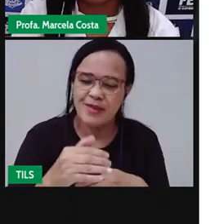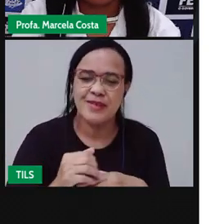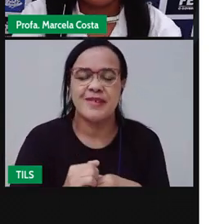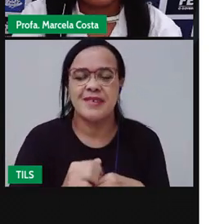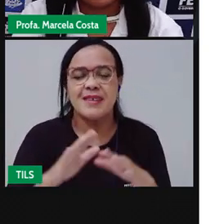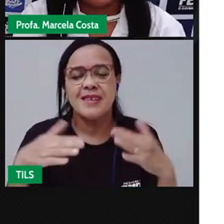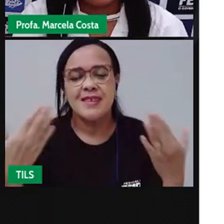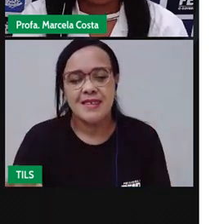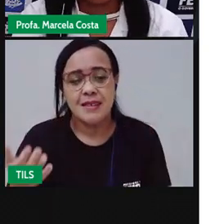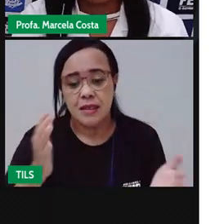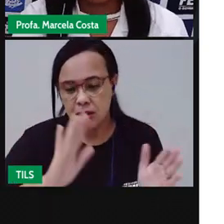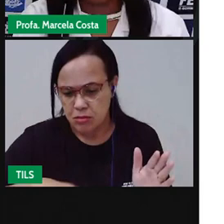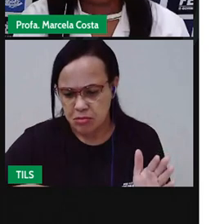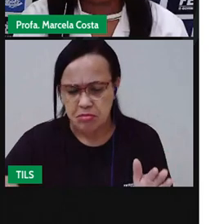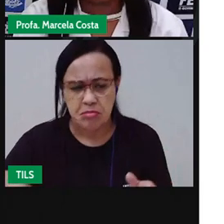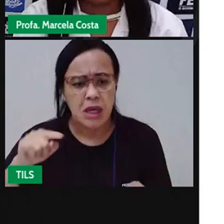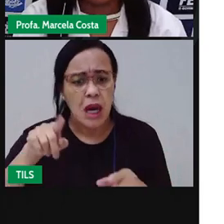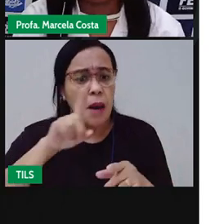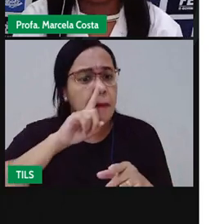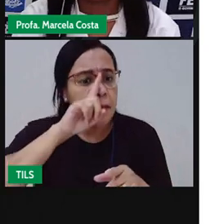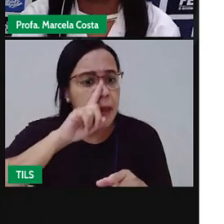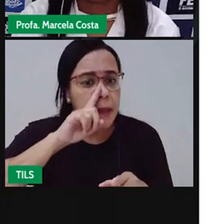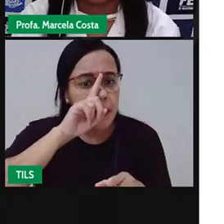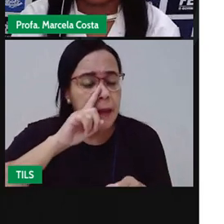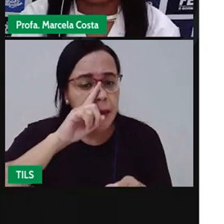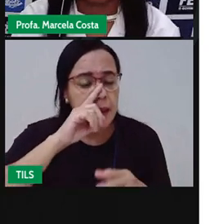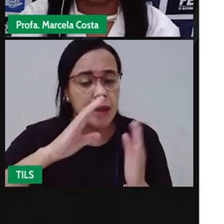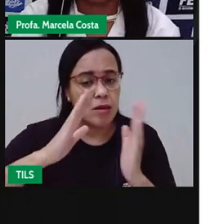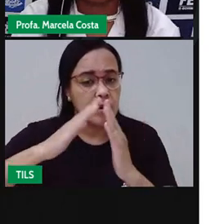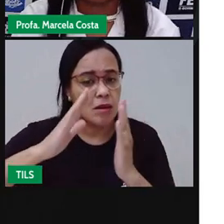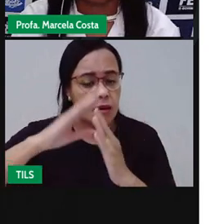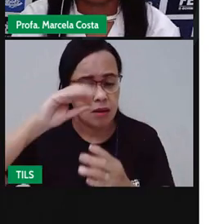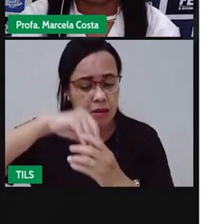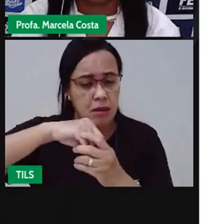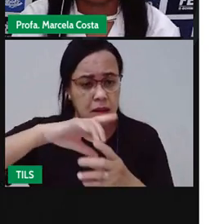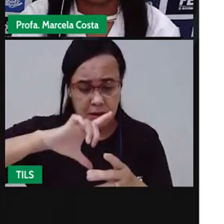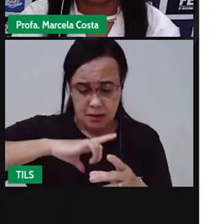que perigos vocês acham que estão escondidos dentro de casa?